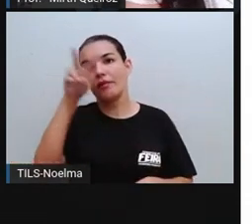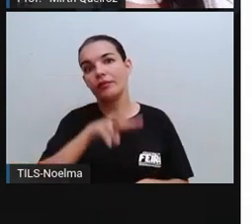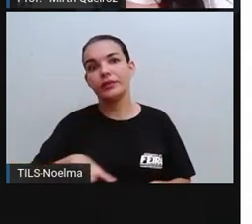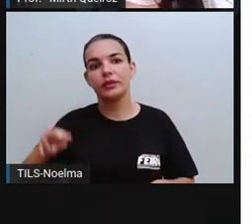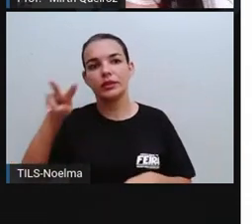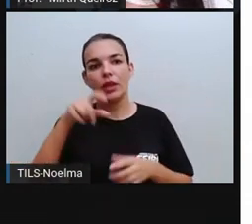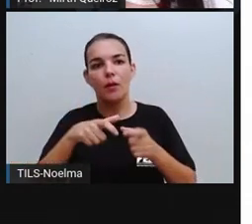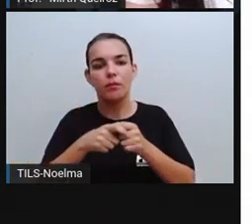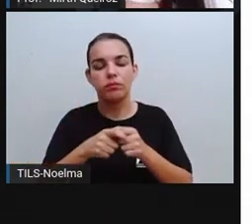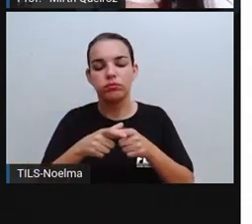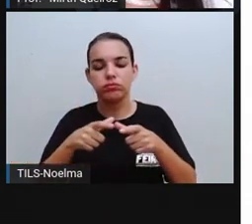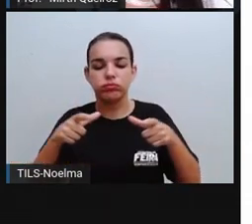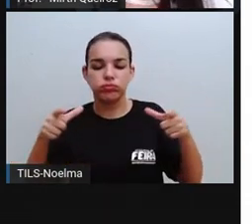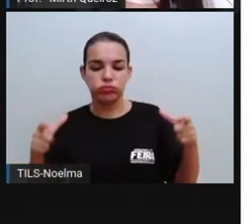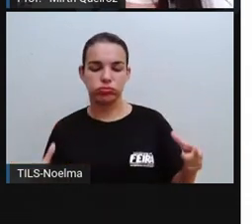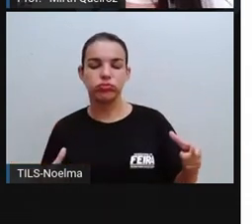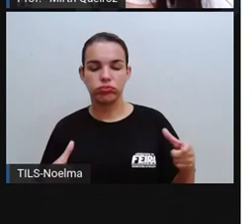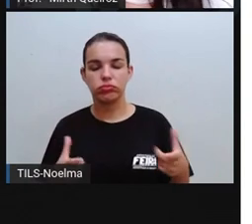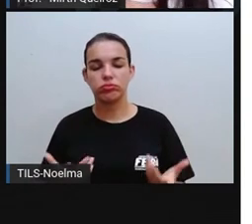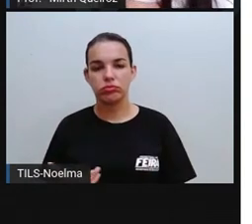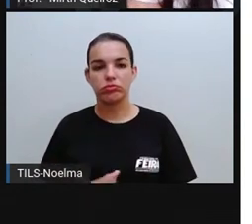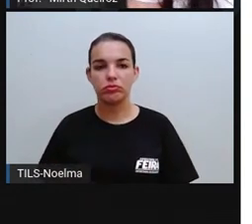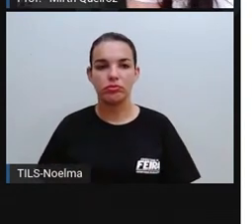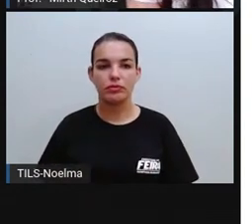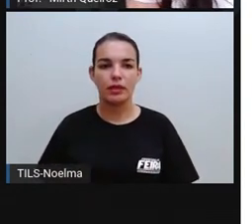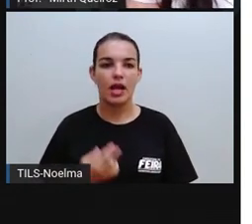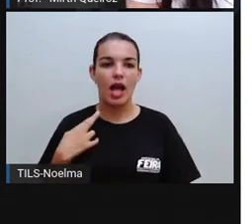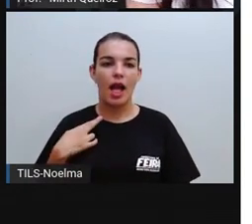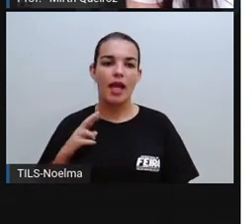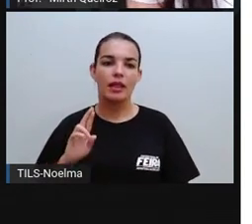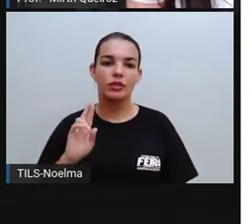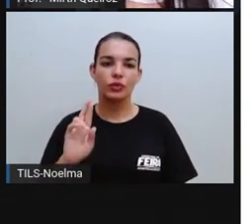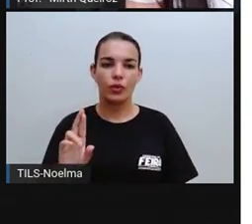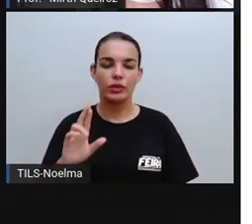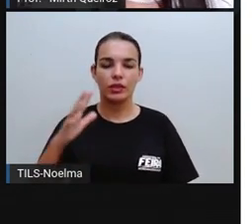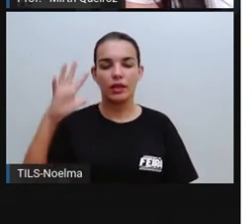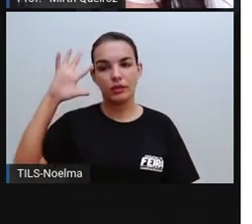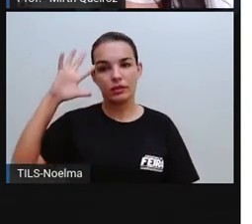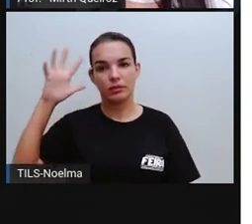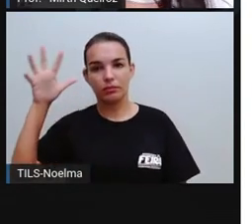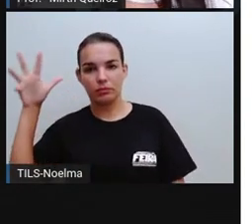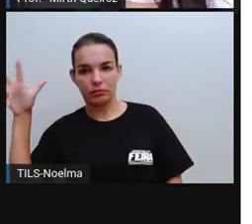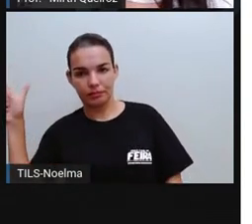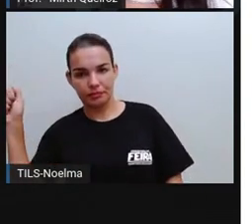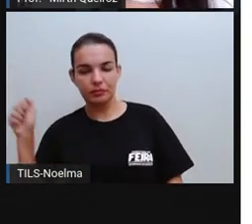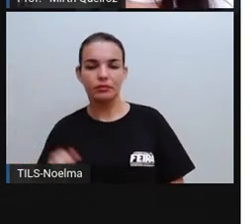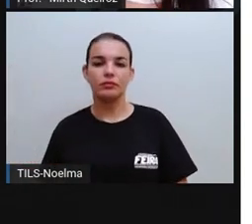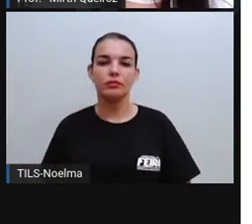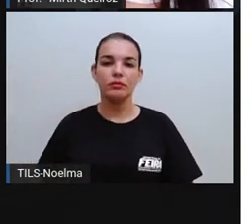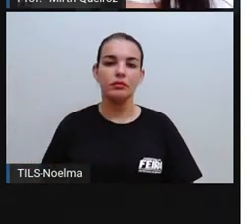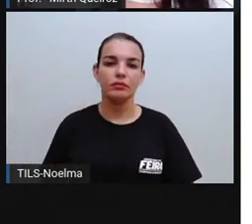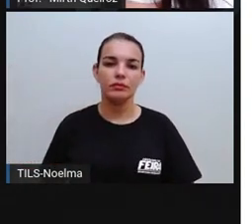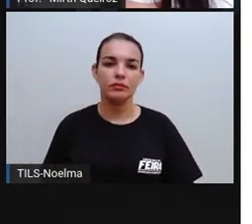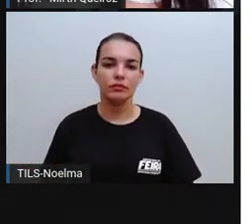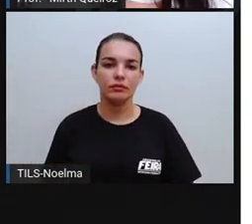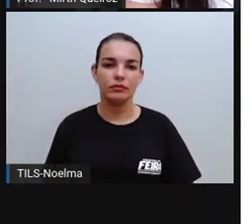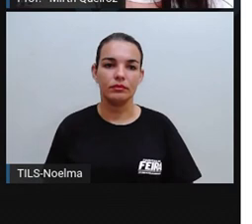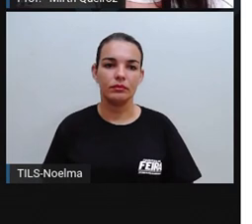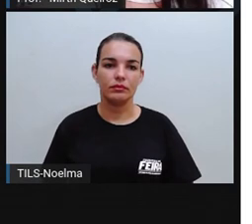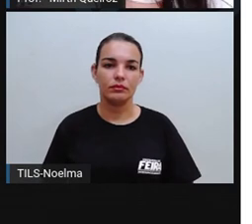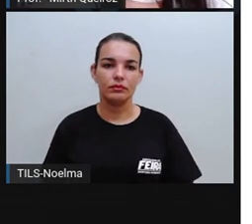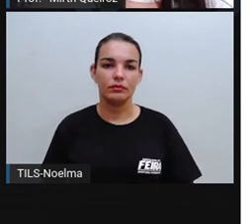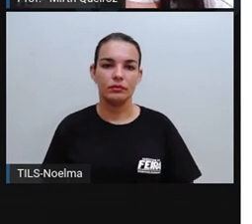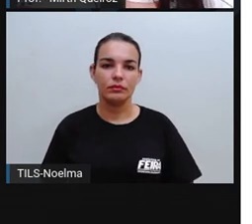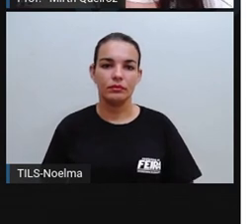Uma abertura maior aí em relação às religiões dos africanos, né? Como, por exemplo, o